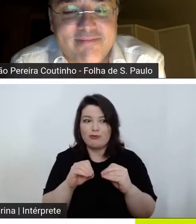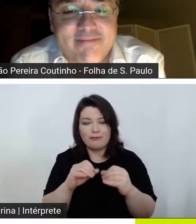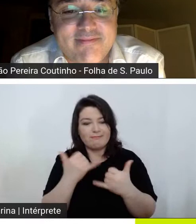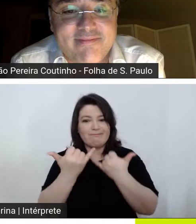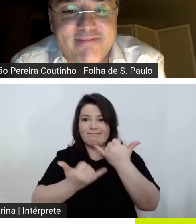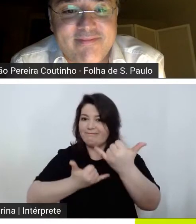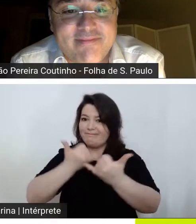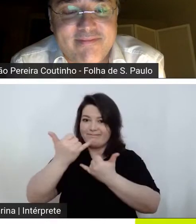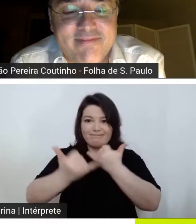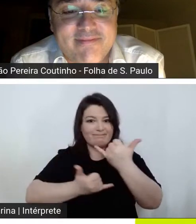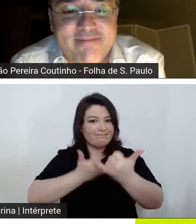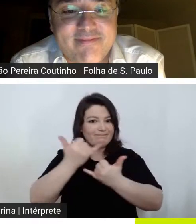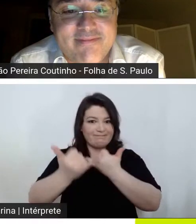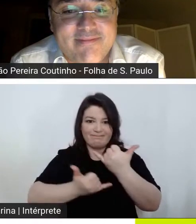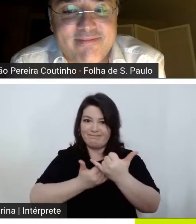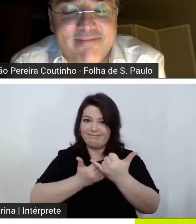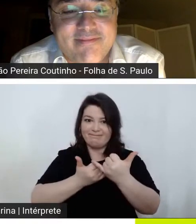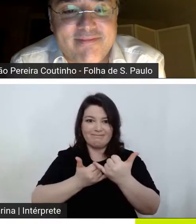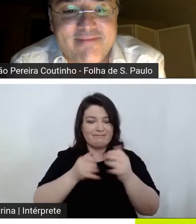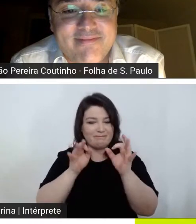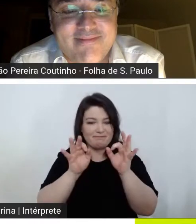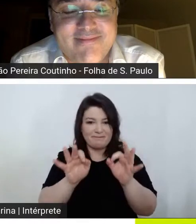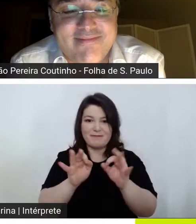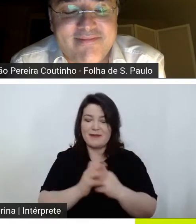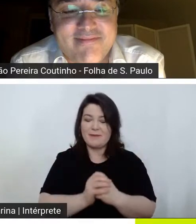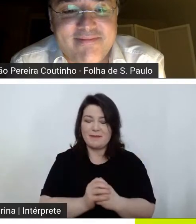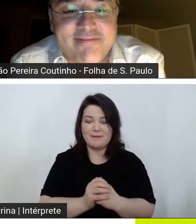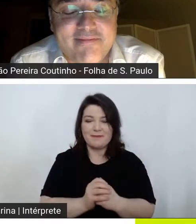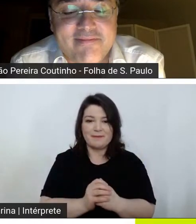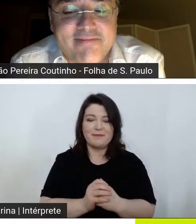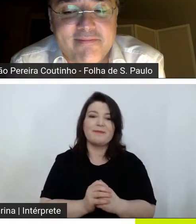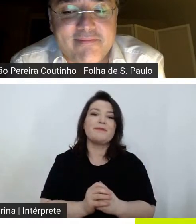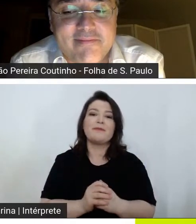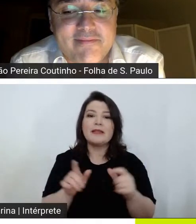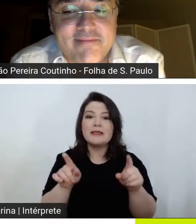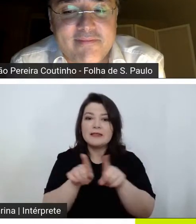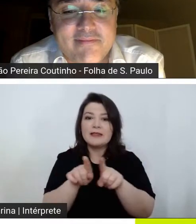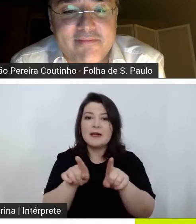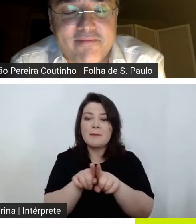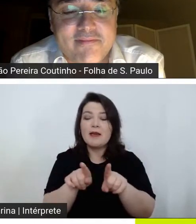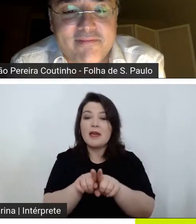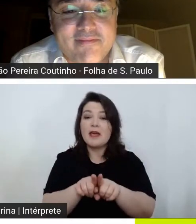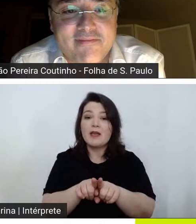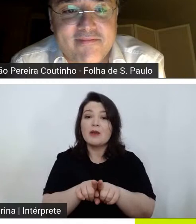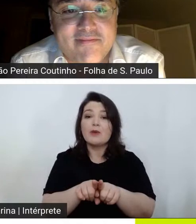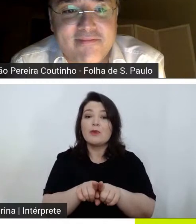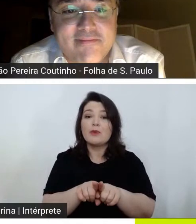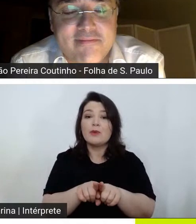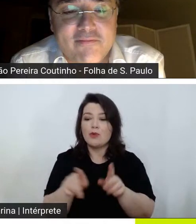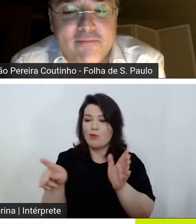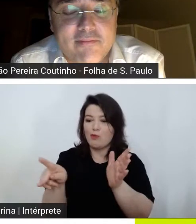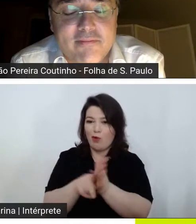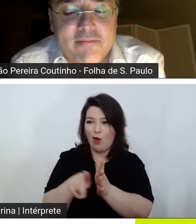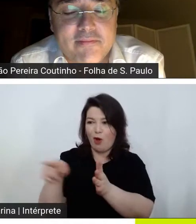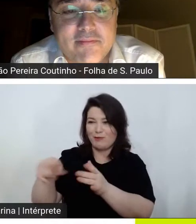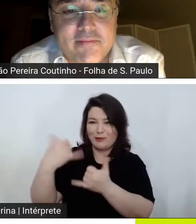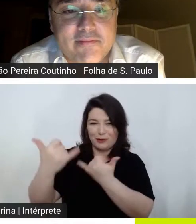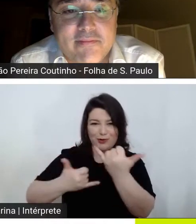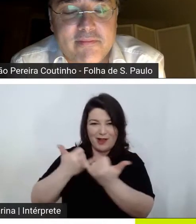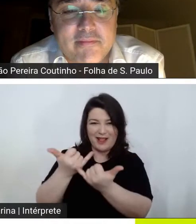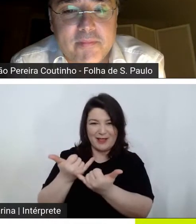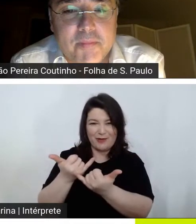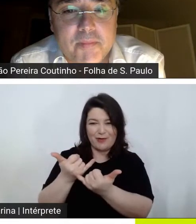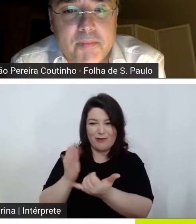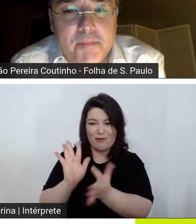grande jogatina não é? e também não é? o próprio jogador também no final